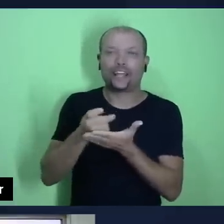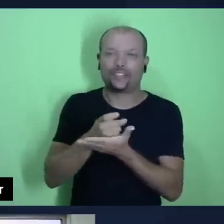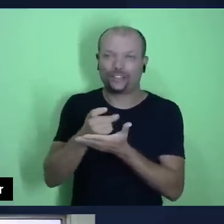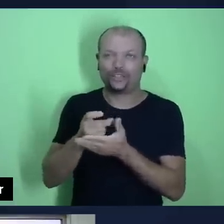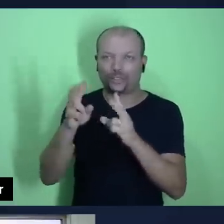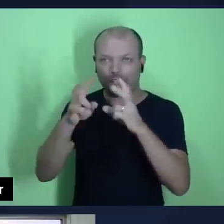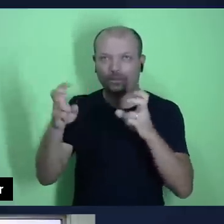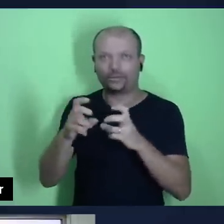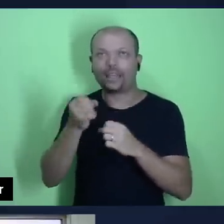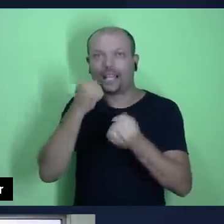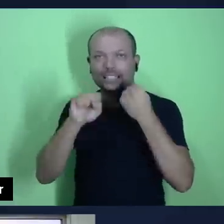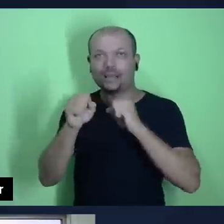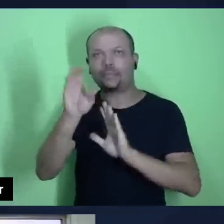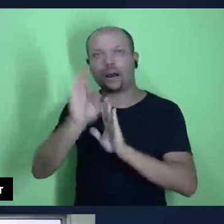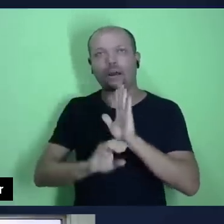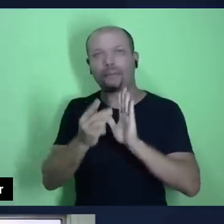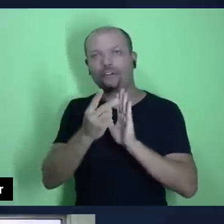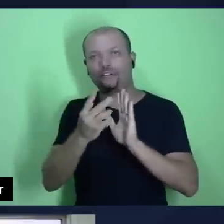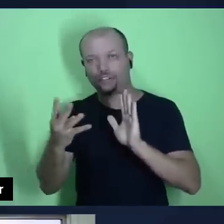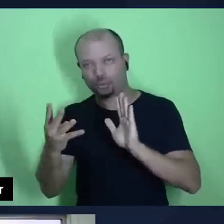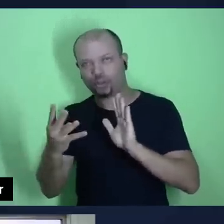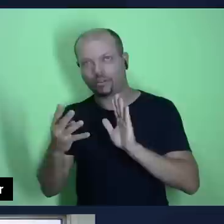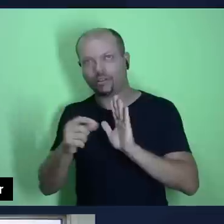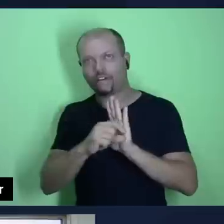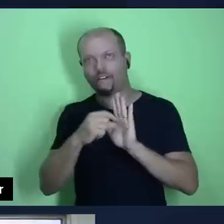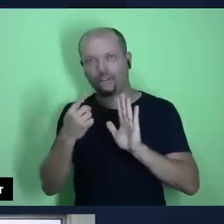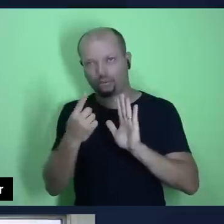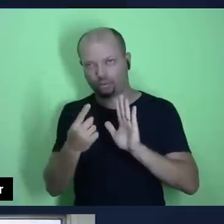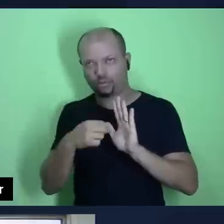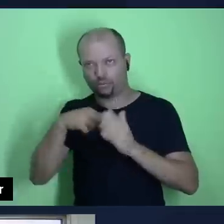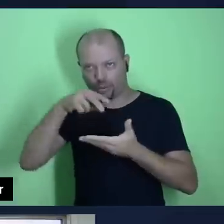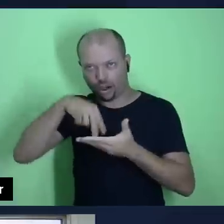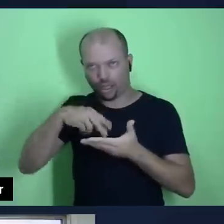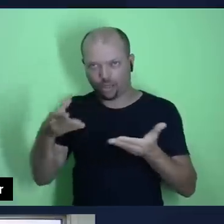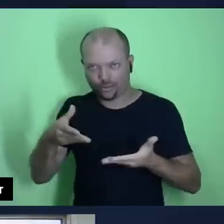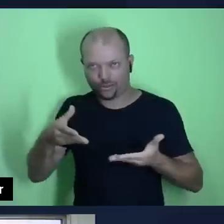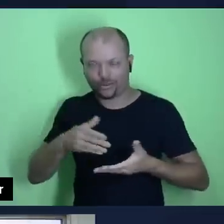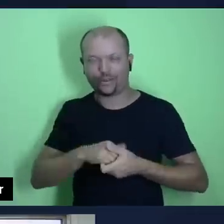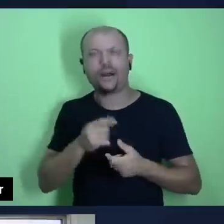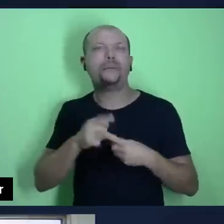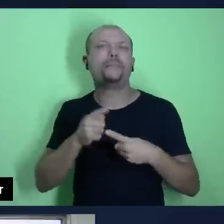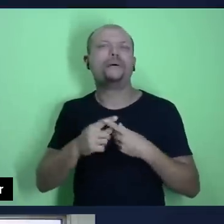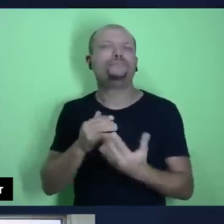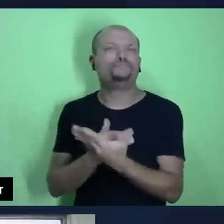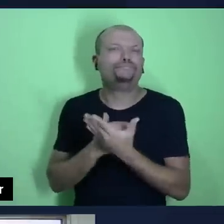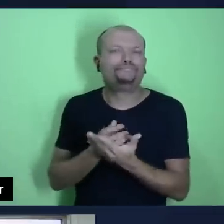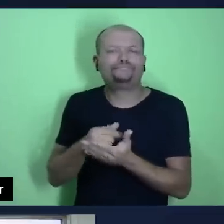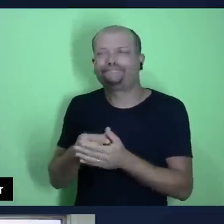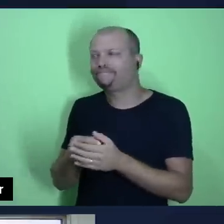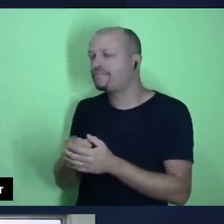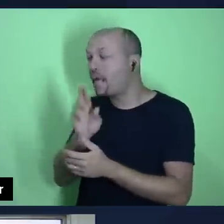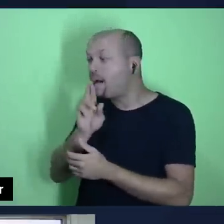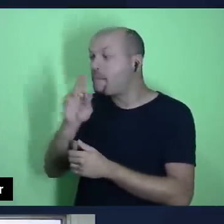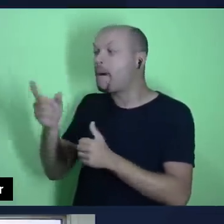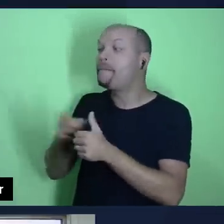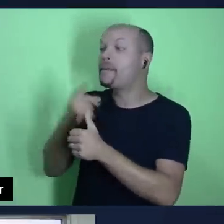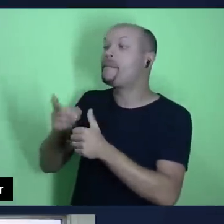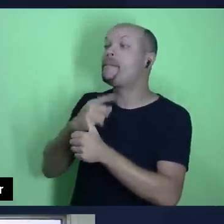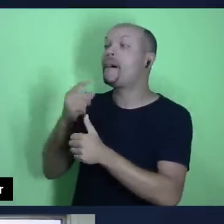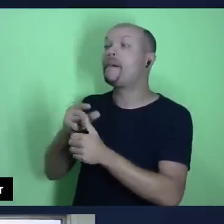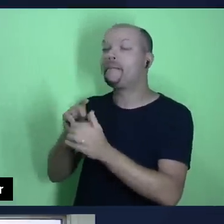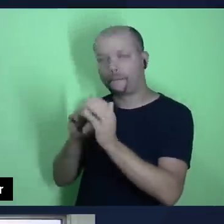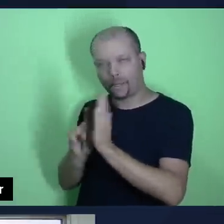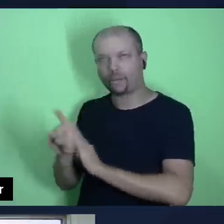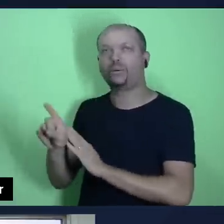Salmos vinte e quatro, verso um, eu gostaria de lê-lo aqui, porque ele vai nos ajudar a responder sua primeira pergunta sobre a porcentagem de